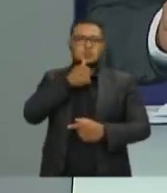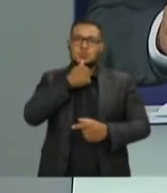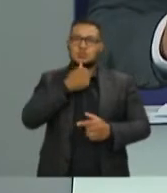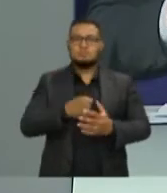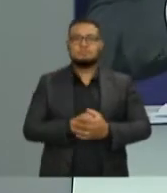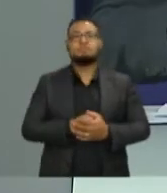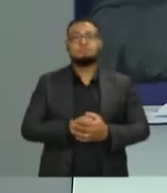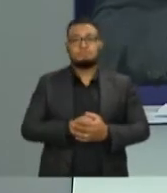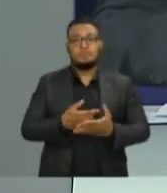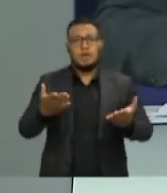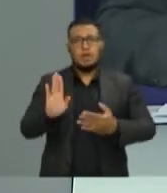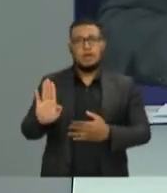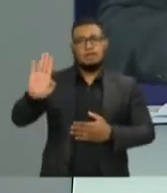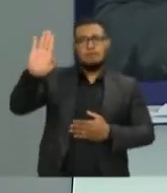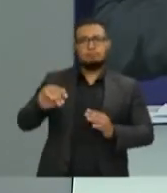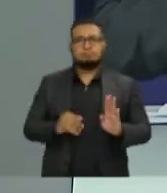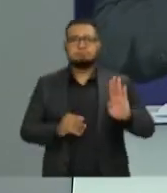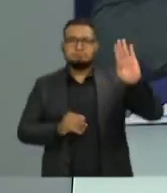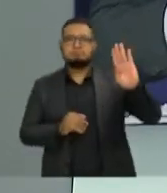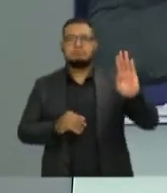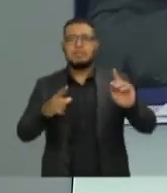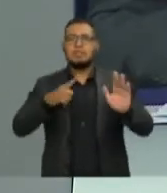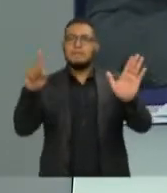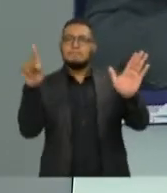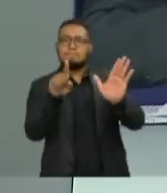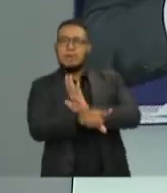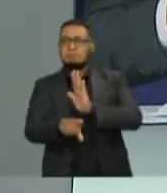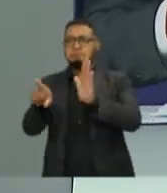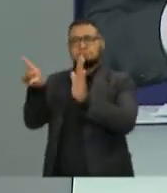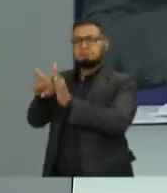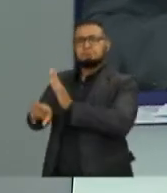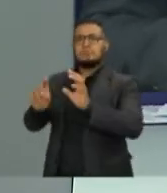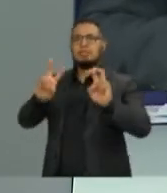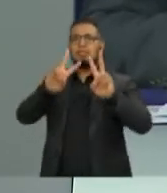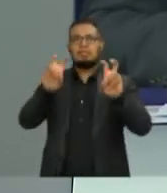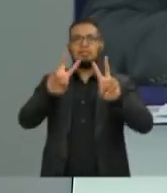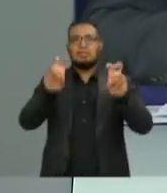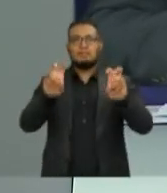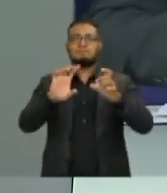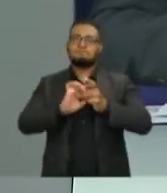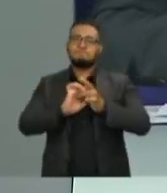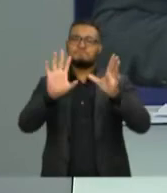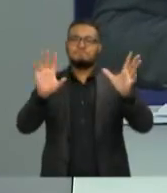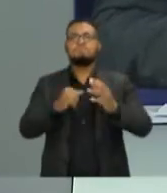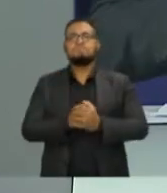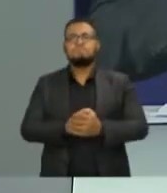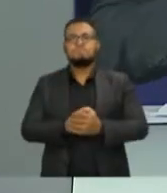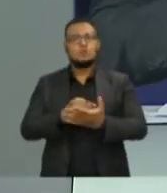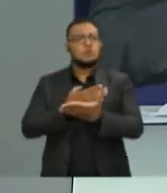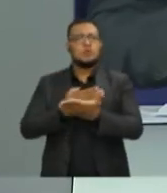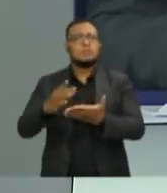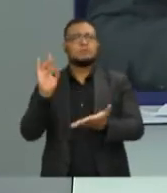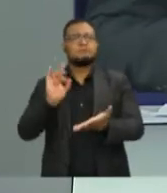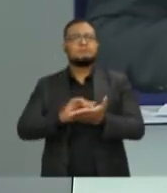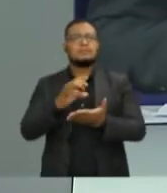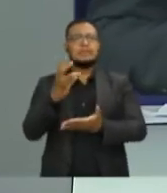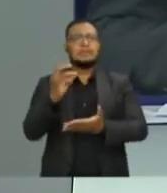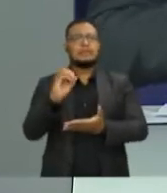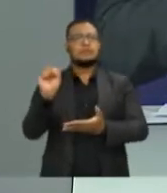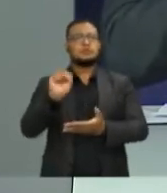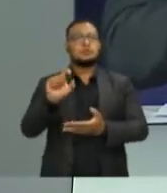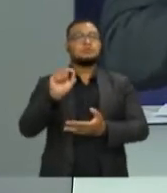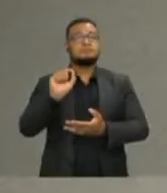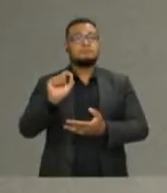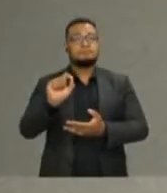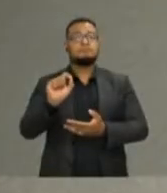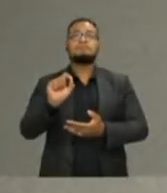candidatos agora, novamente, fazem a pergunta que quiserem. Tema livre. Quem começa perguntando e tem 30 segundos para fazer a pergunta